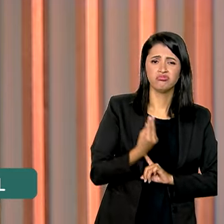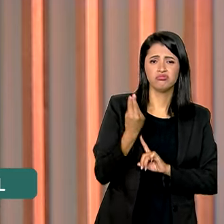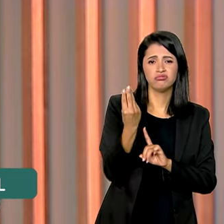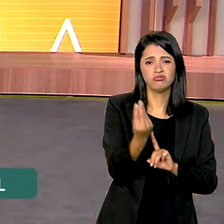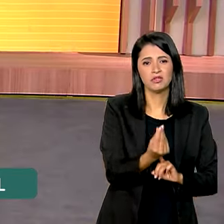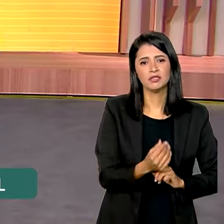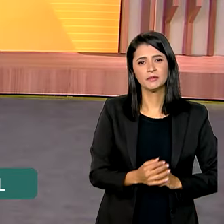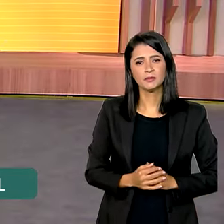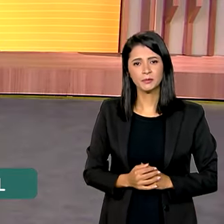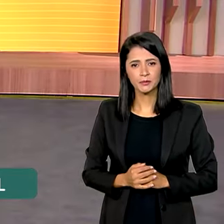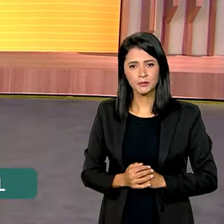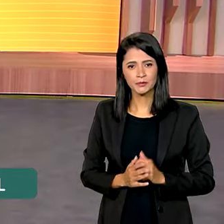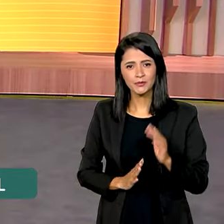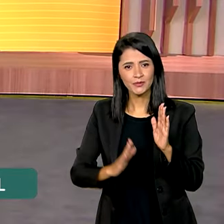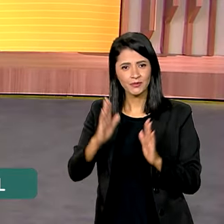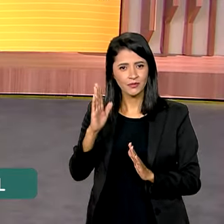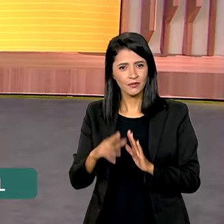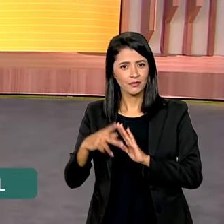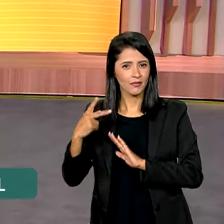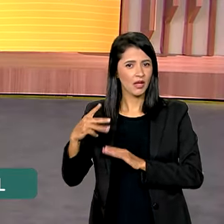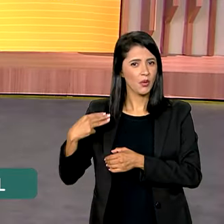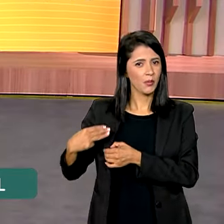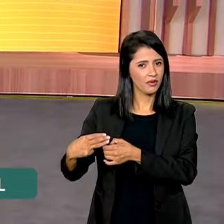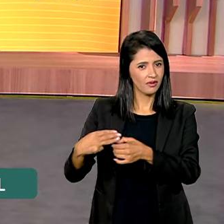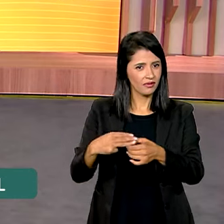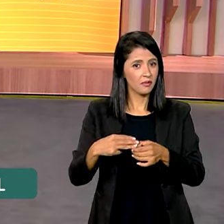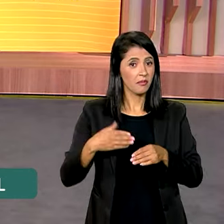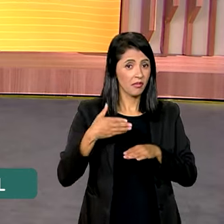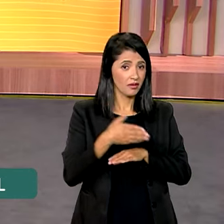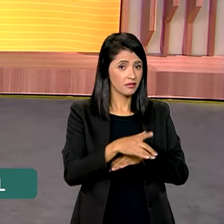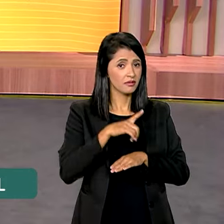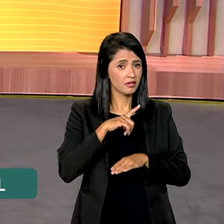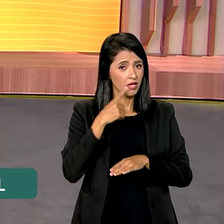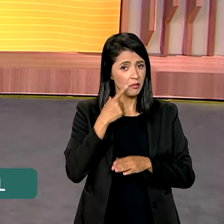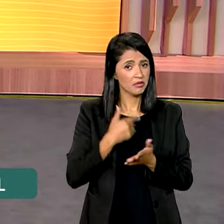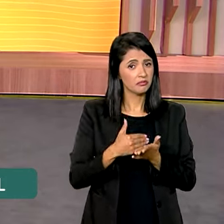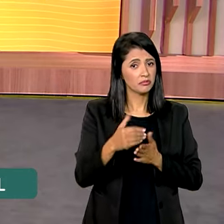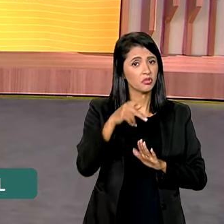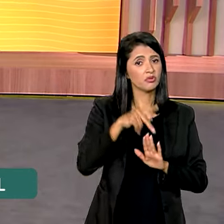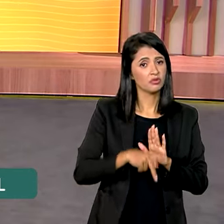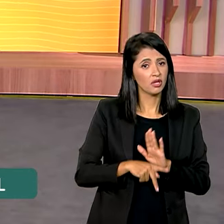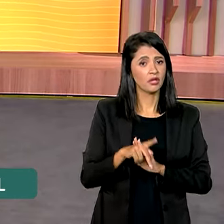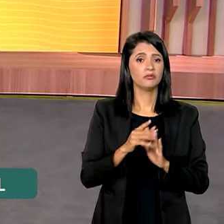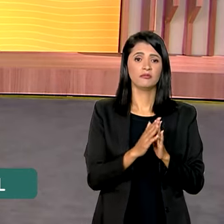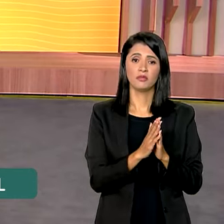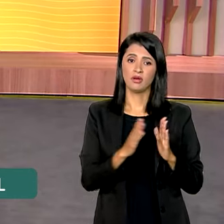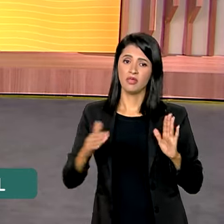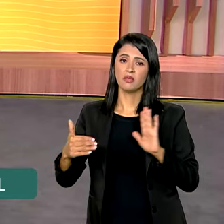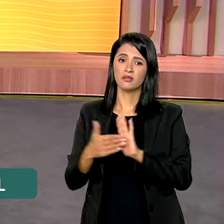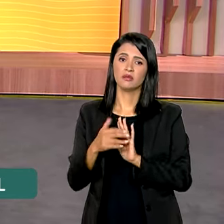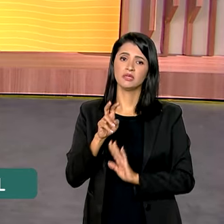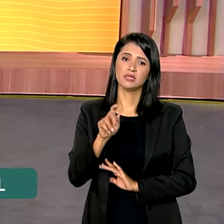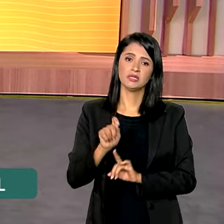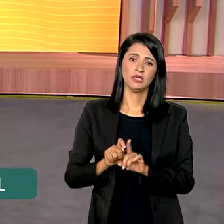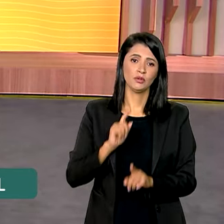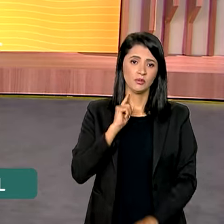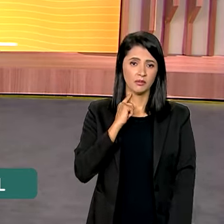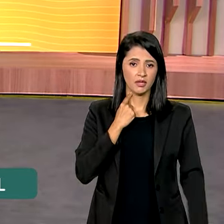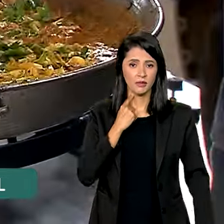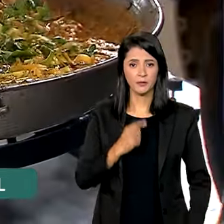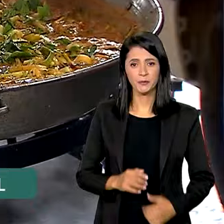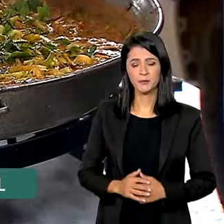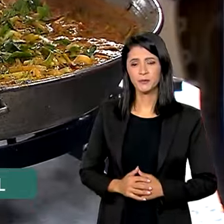vulnerável. O prazo para que os municípios participem da iniciativa foi prorrogado até o dia 5 de maio.